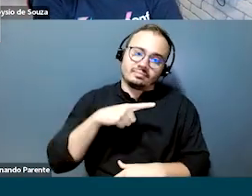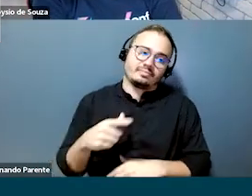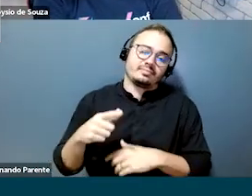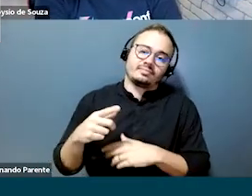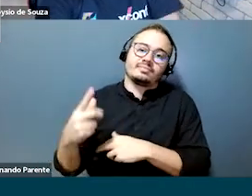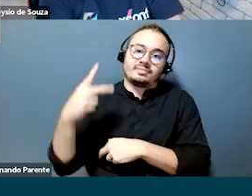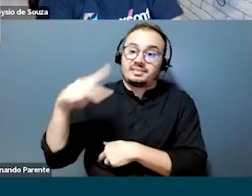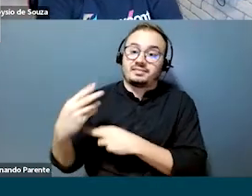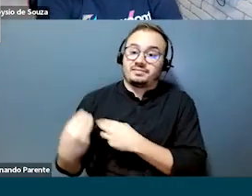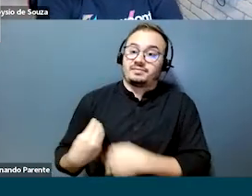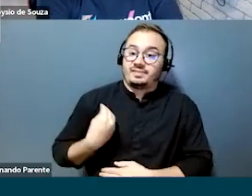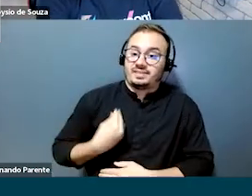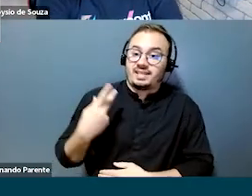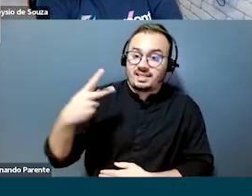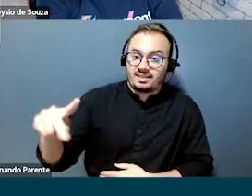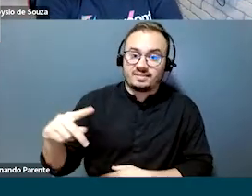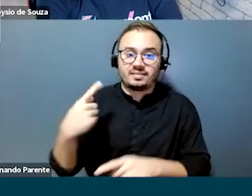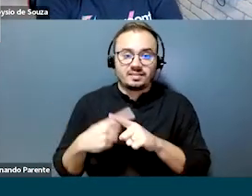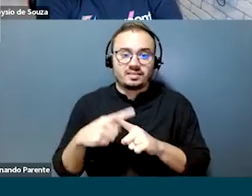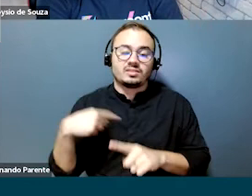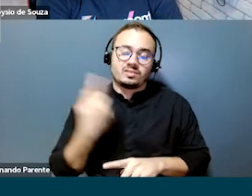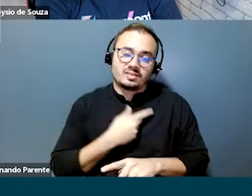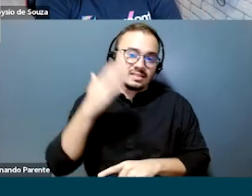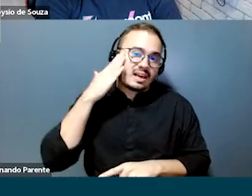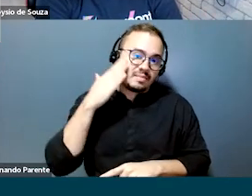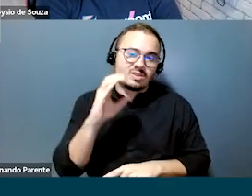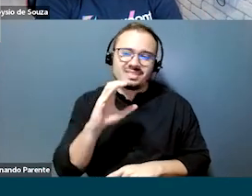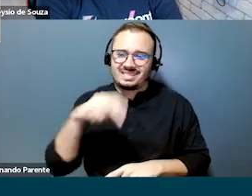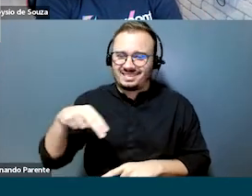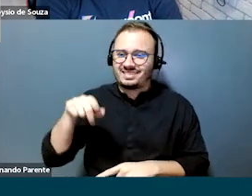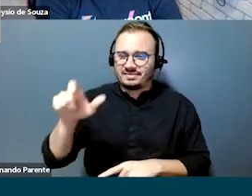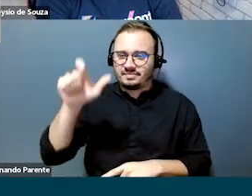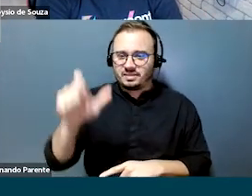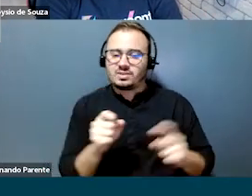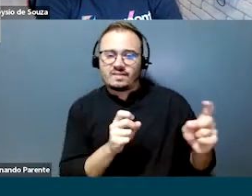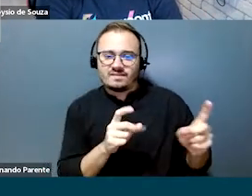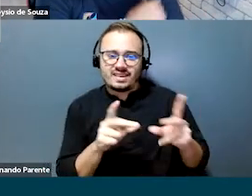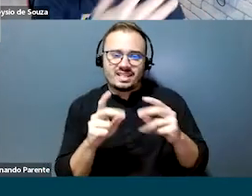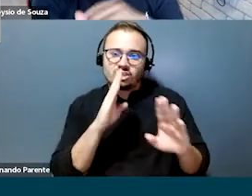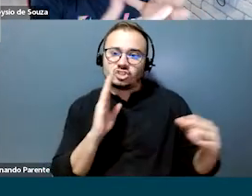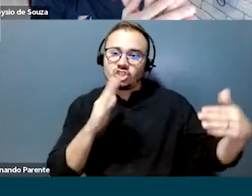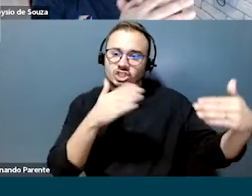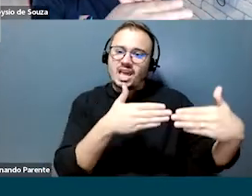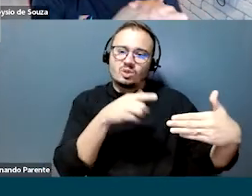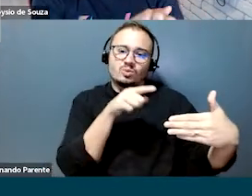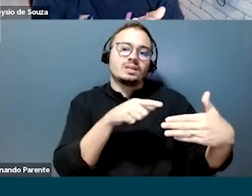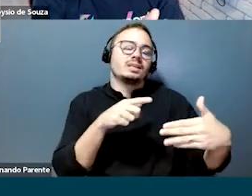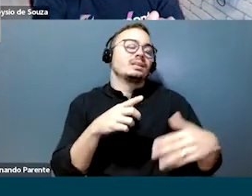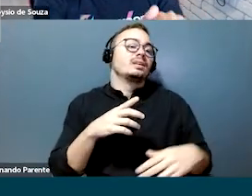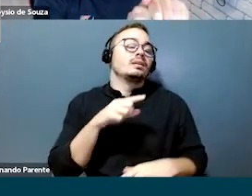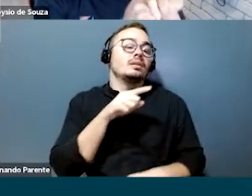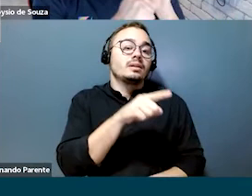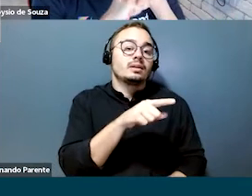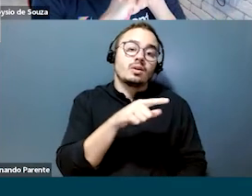tem na vida. A gente sabe que consultoria de venda direta é uma das formas, né? Uma das